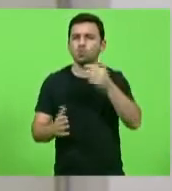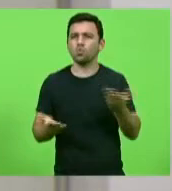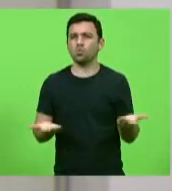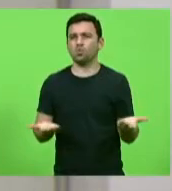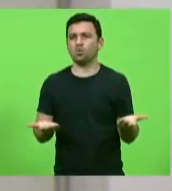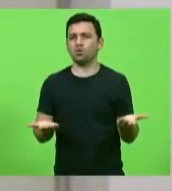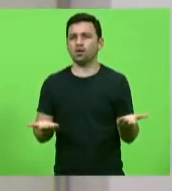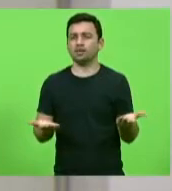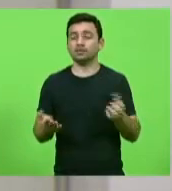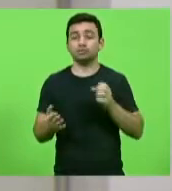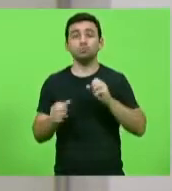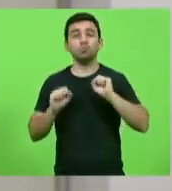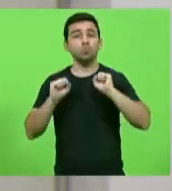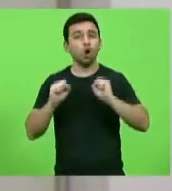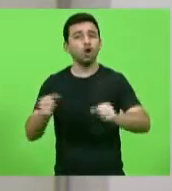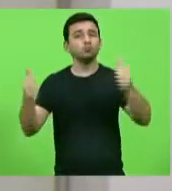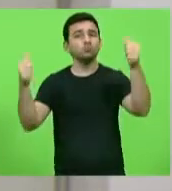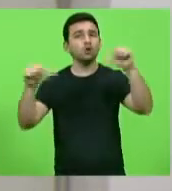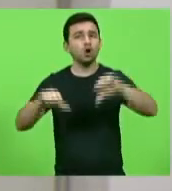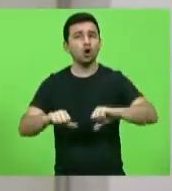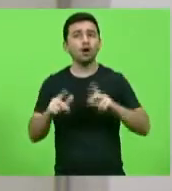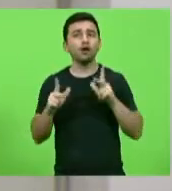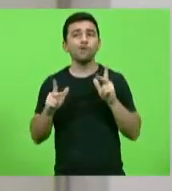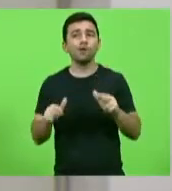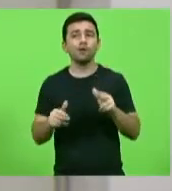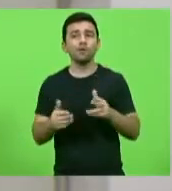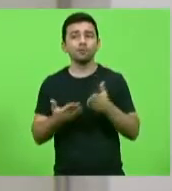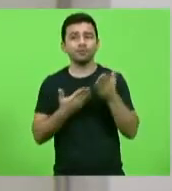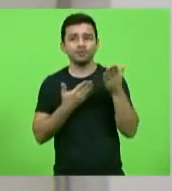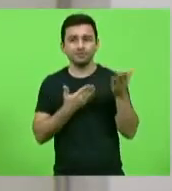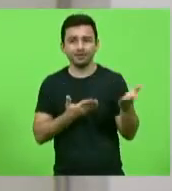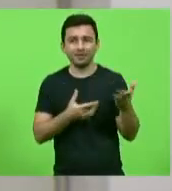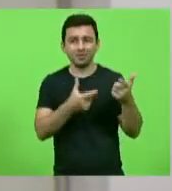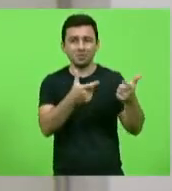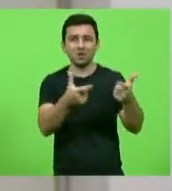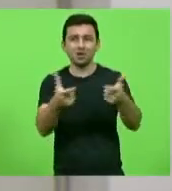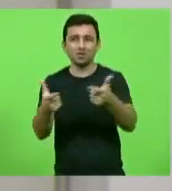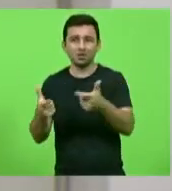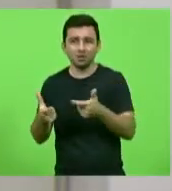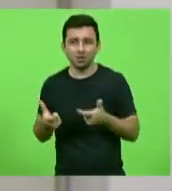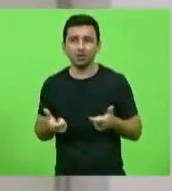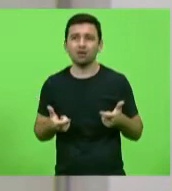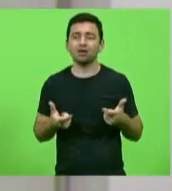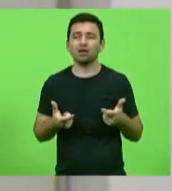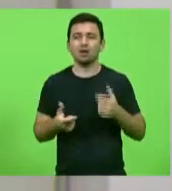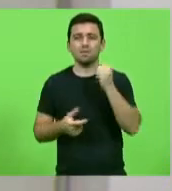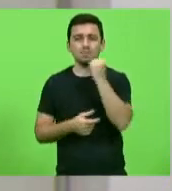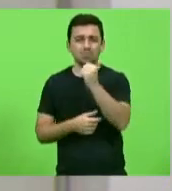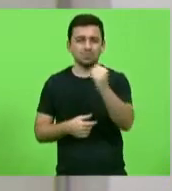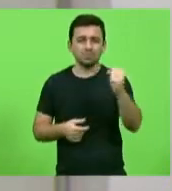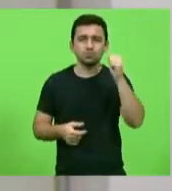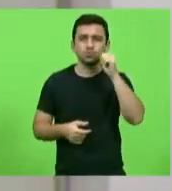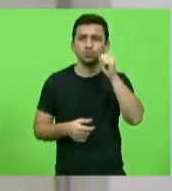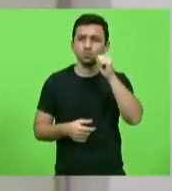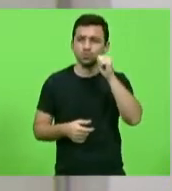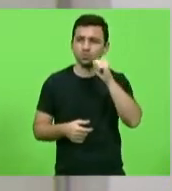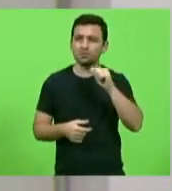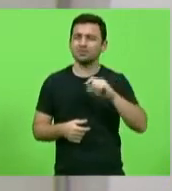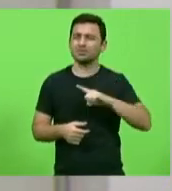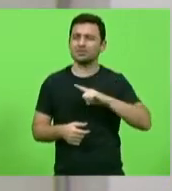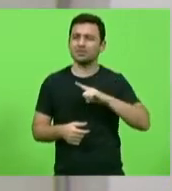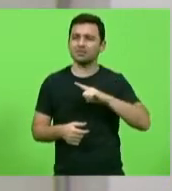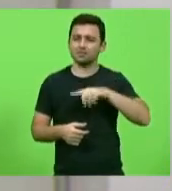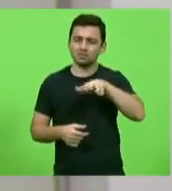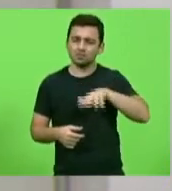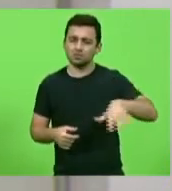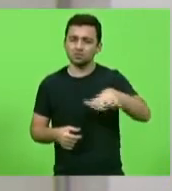e isso se não acabar em coisa pior ainda, como no caso de vários feminicídios, de vários assassinatos que tem ocorrido